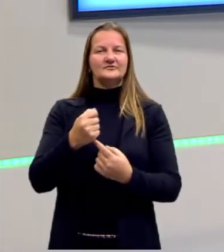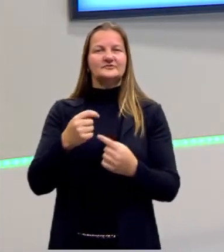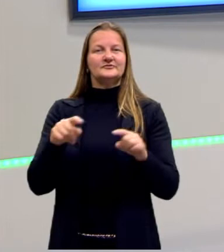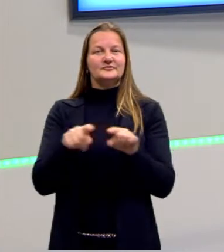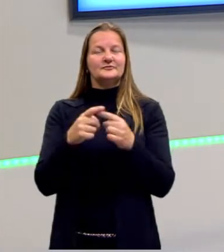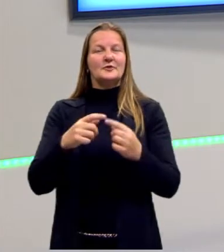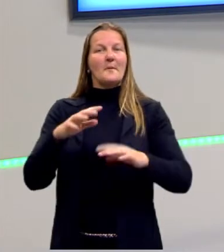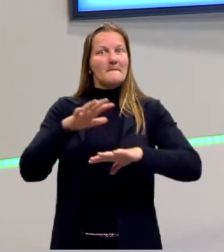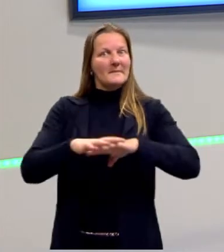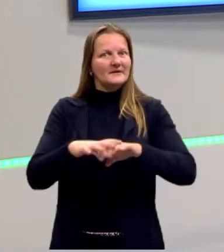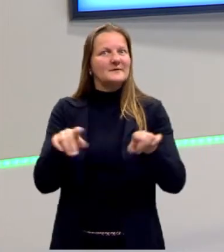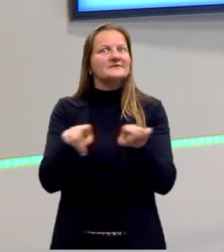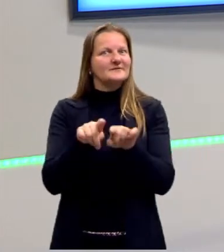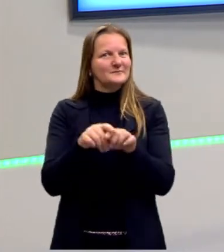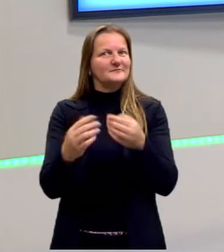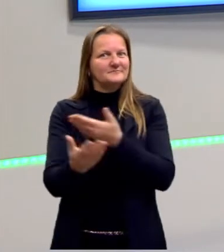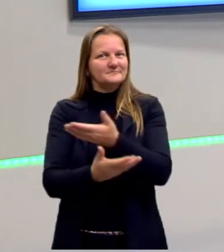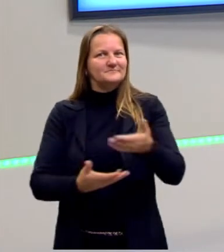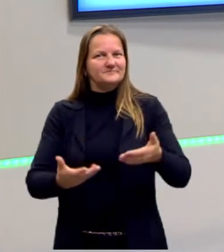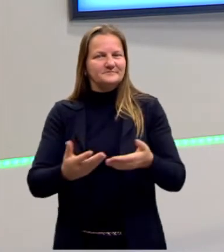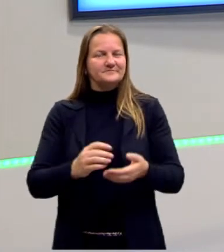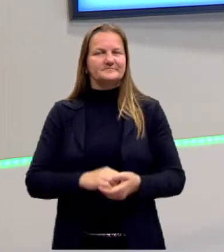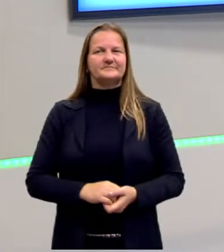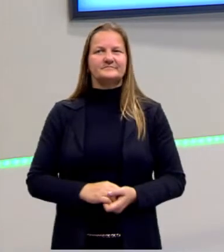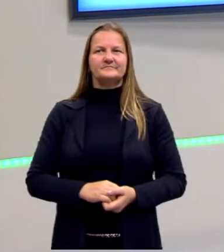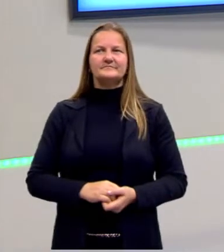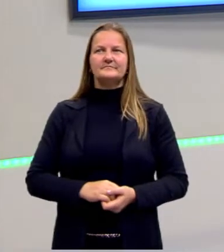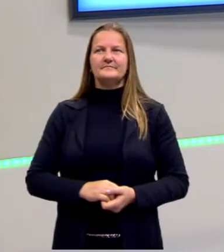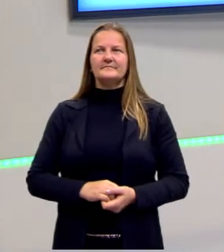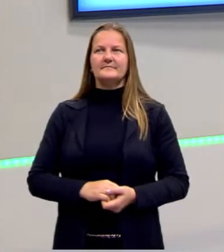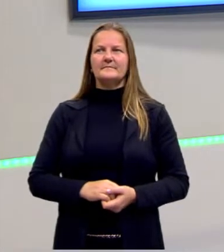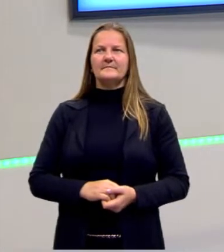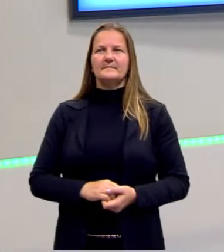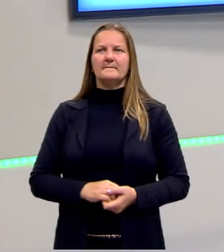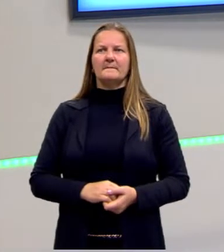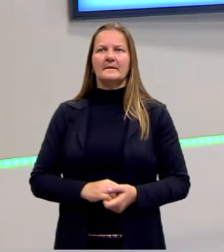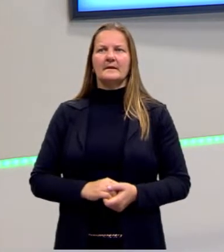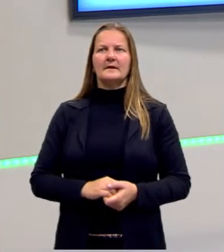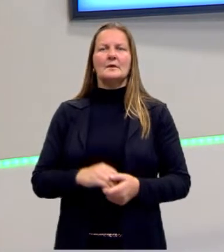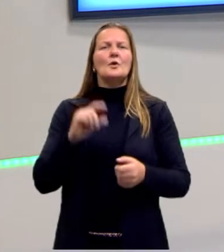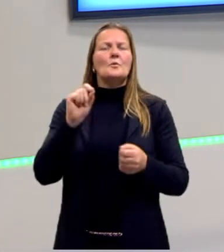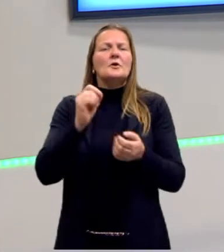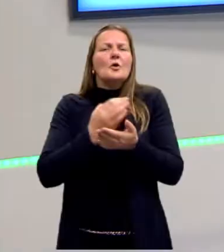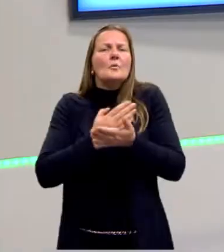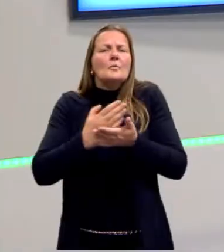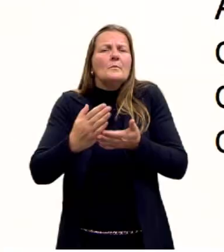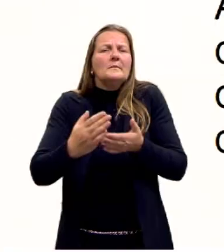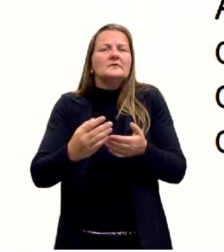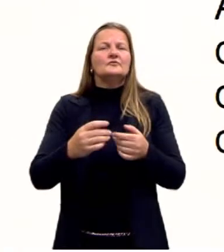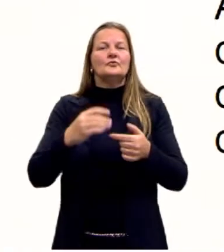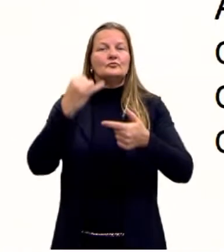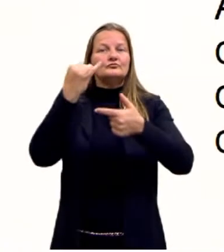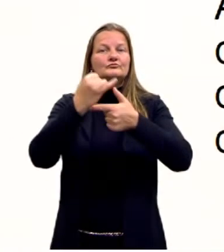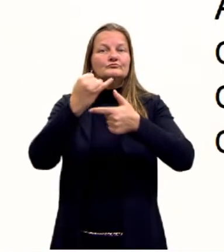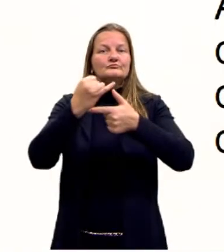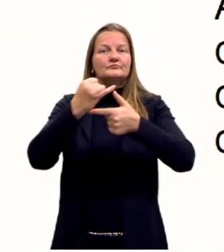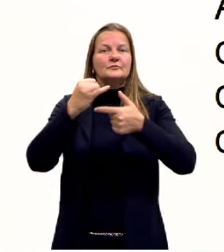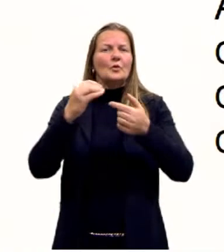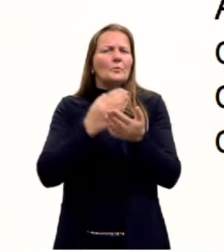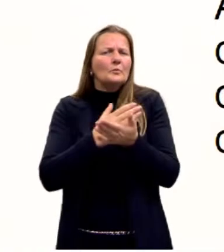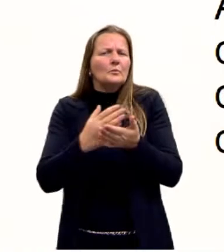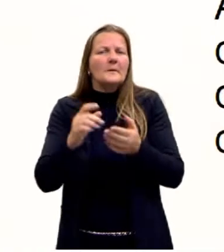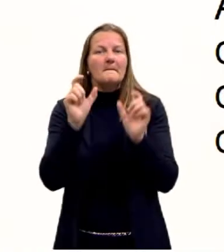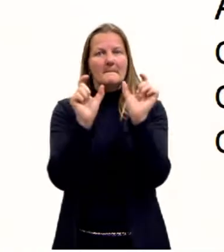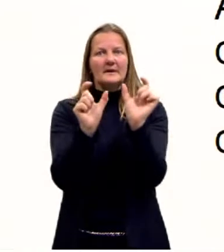matemática também. Eu trouxe para vocês então um pouco da origem da trigonometria. A